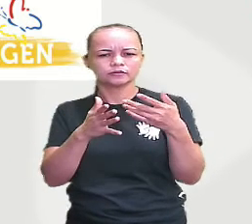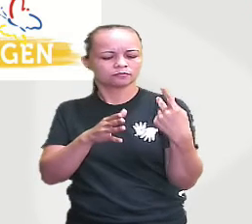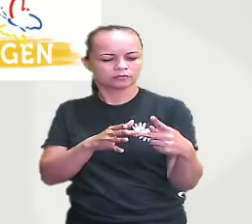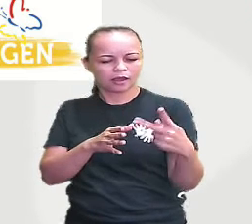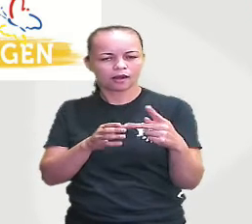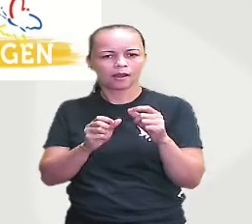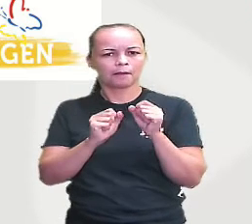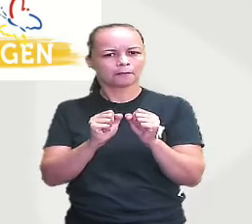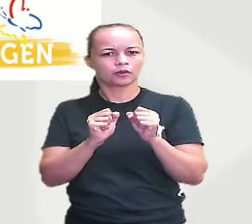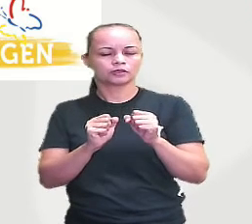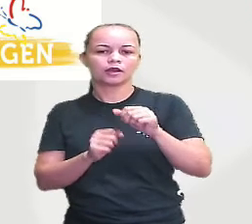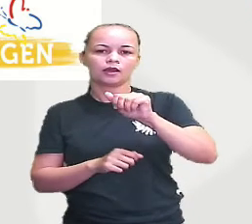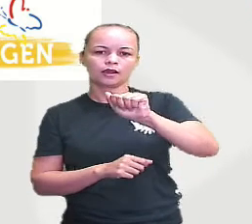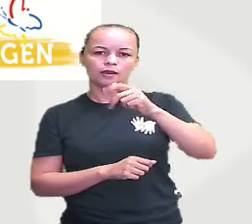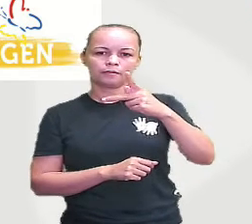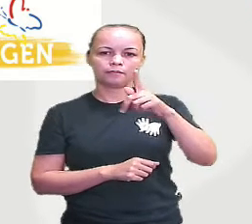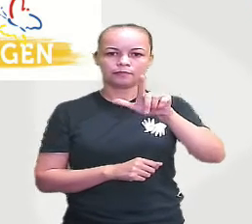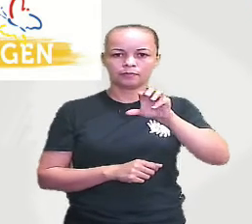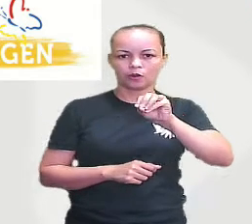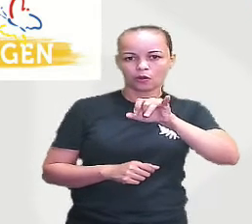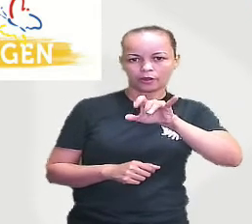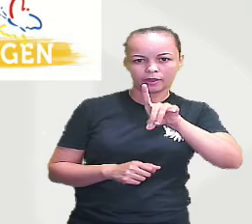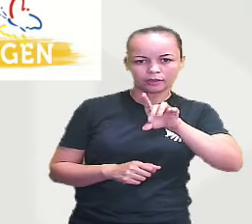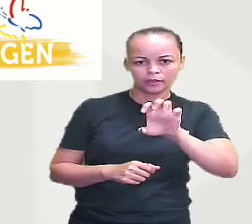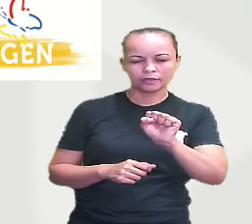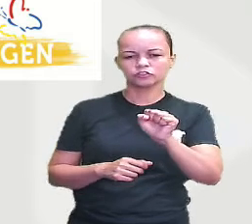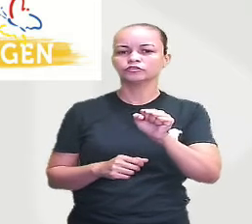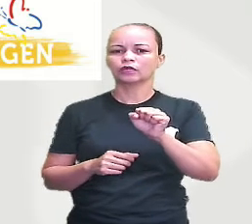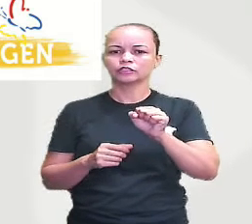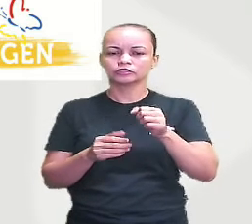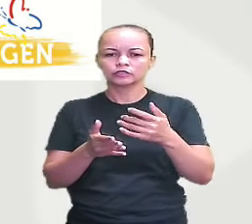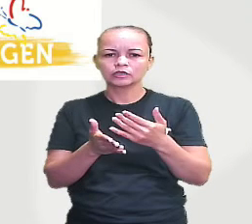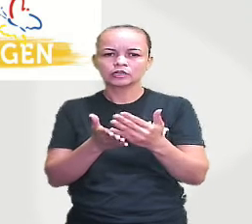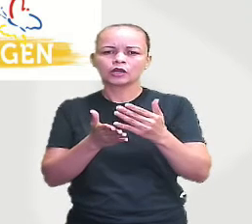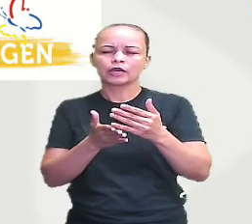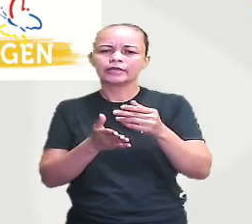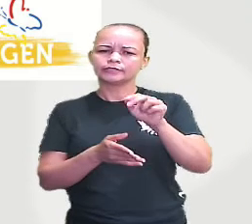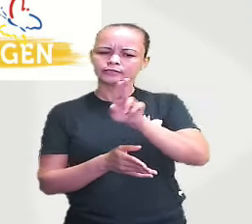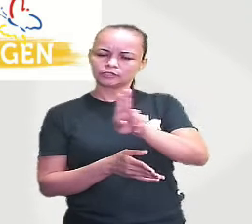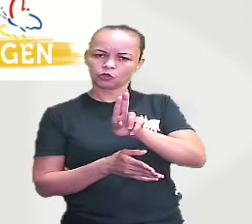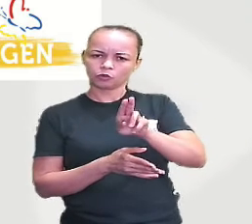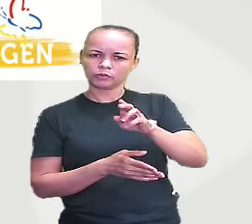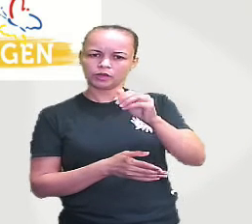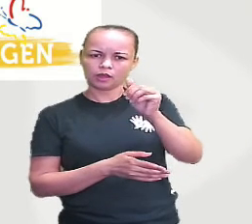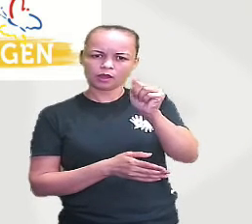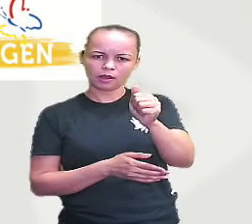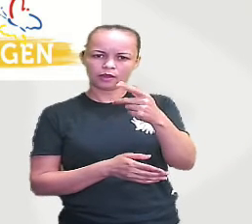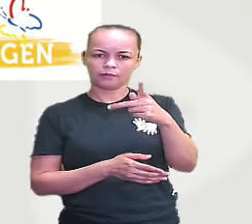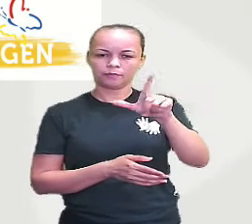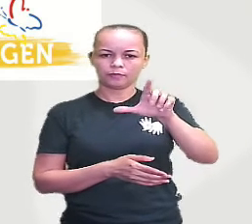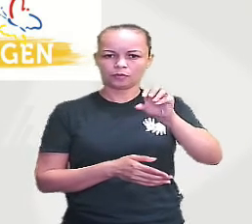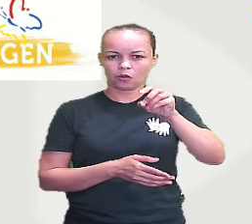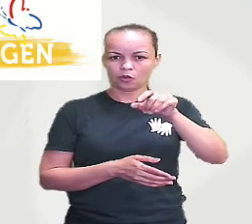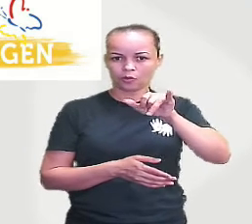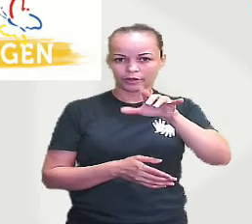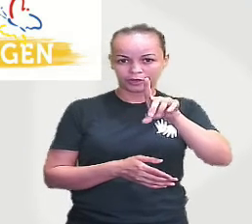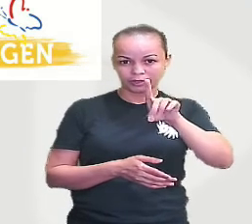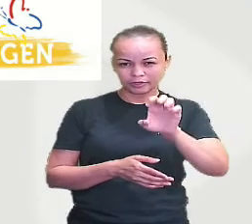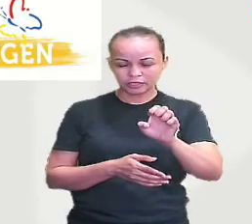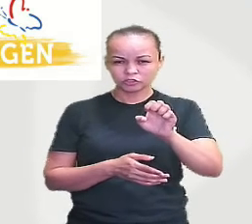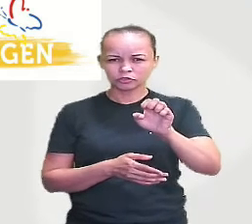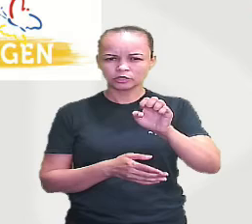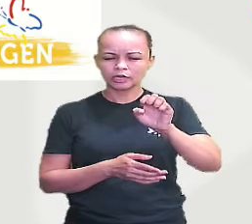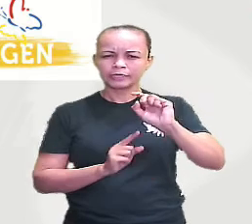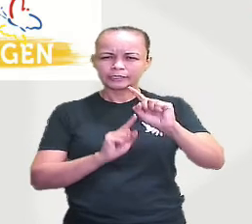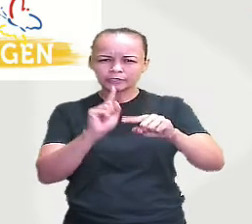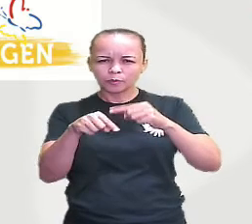elas são haploides. E a gente, não vai adiantar, gente, mas guarda esse nome. Aploide. Quando a gente for falar de um outro assunto chamado divisão